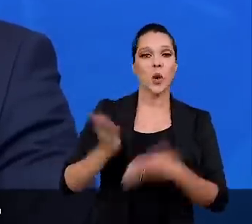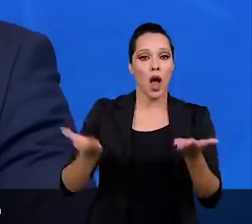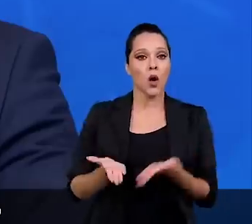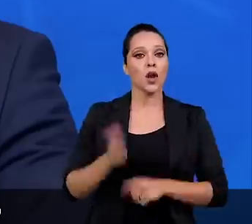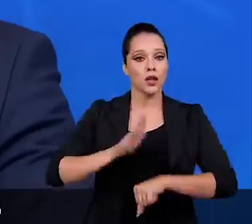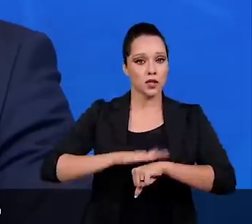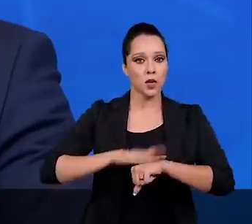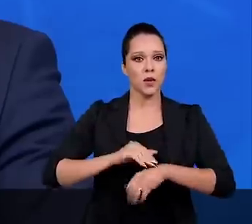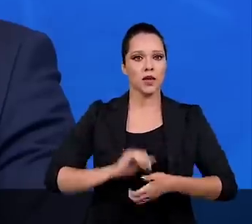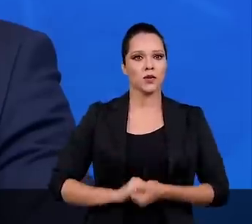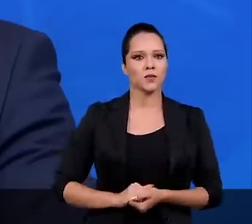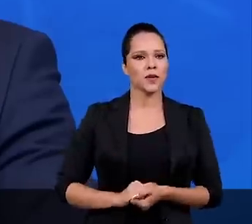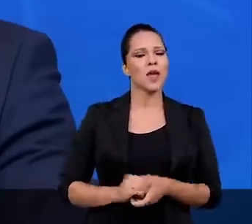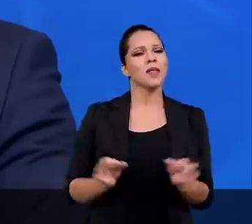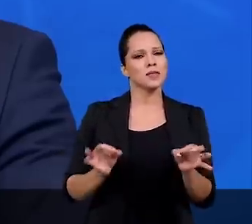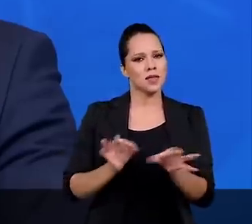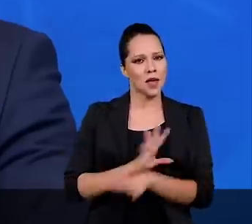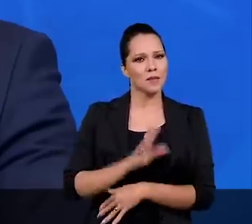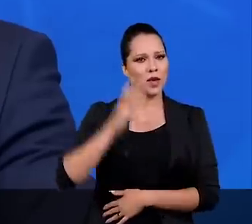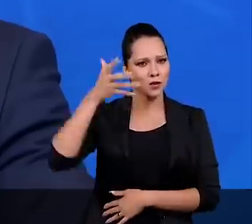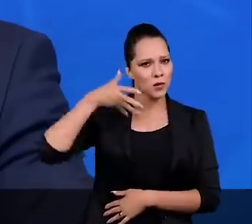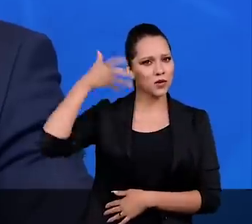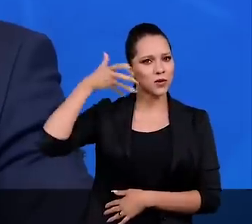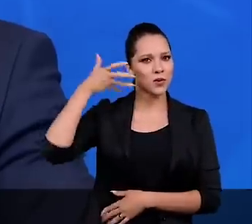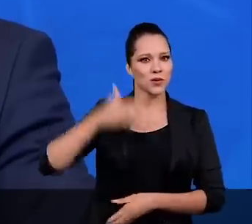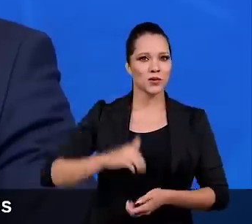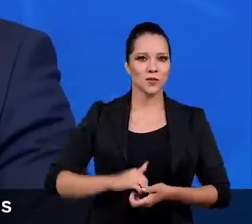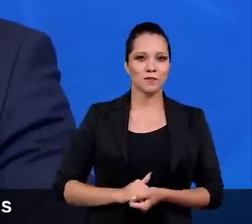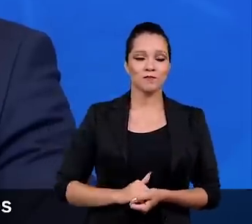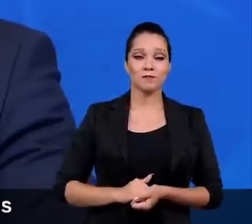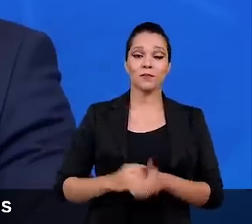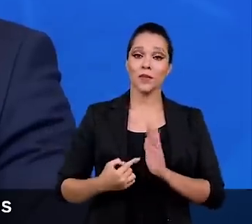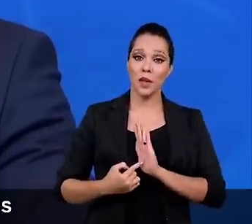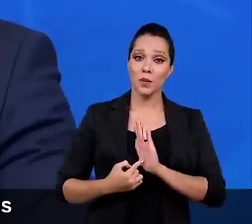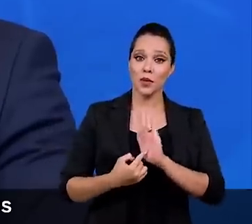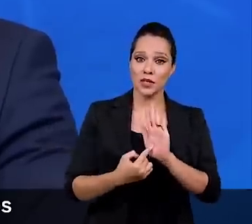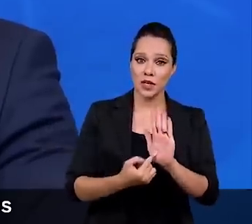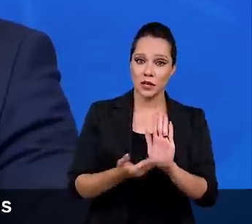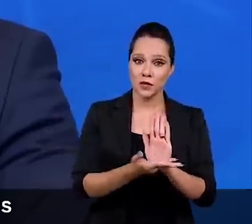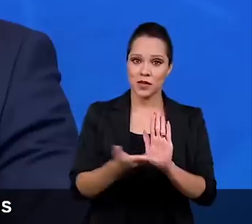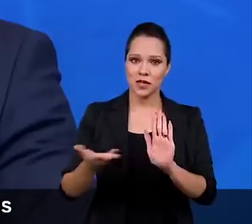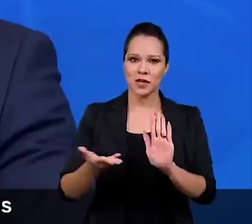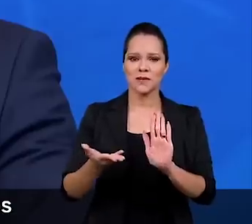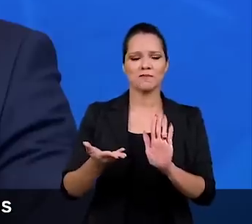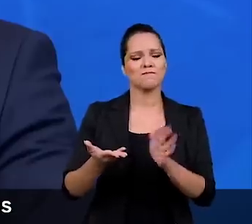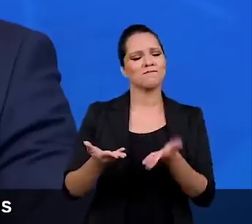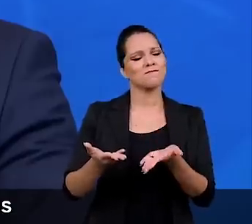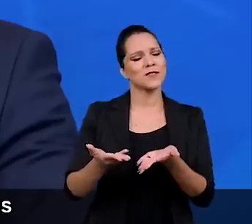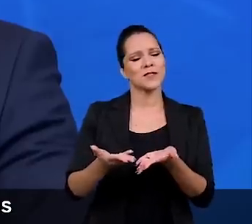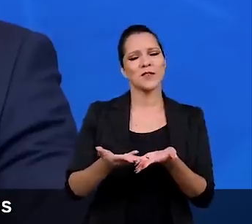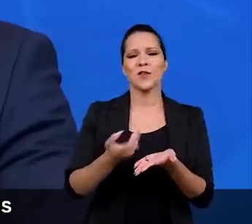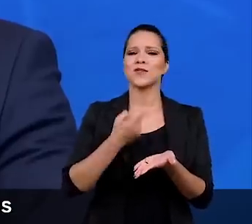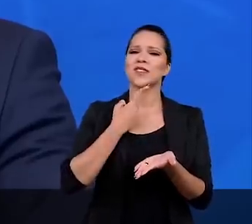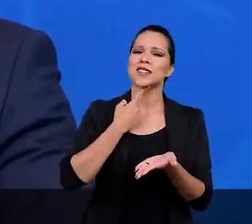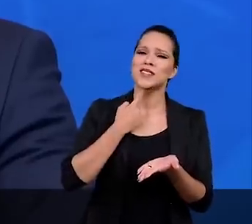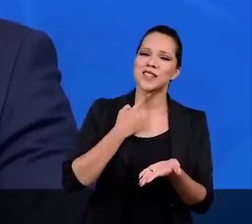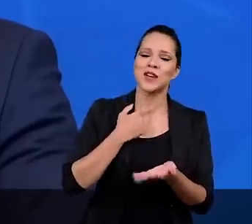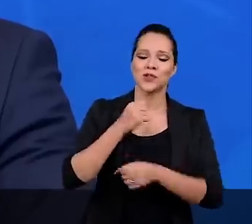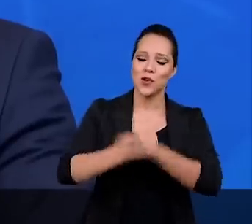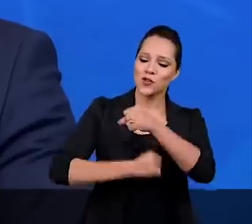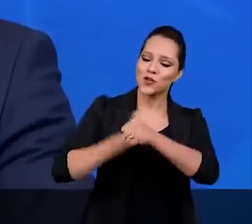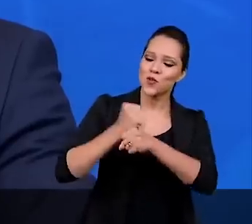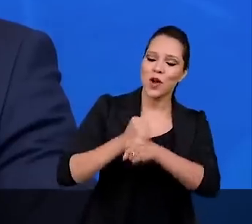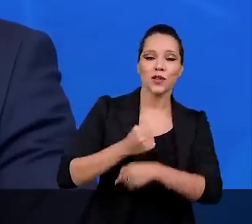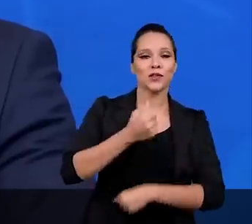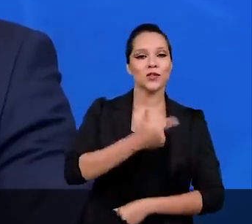exercício, finalizo estas palavras, apresentando-lhes os meus melhores votos de um